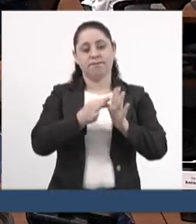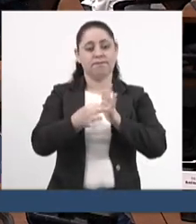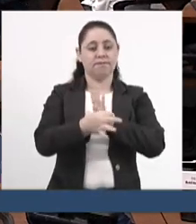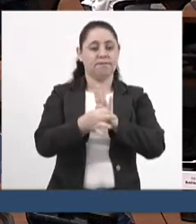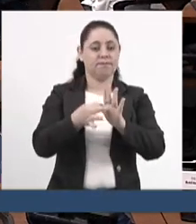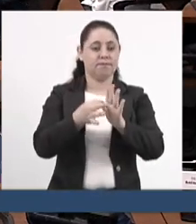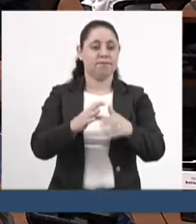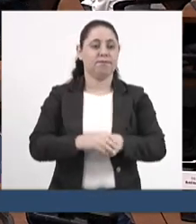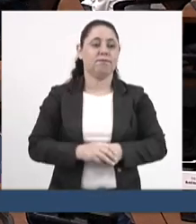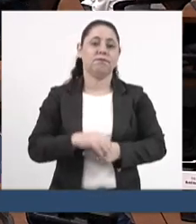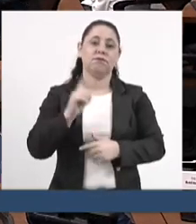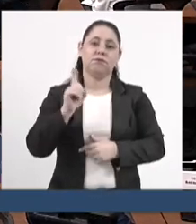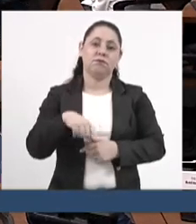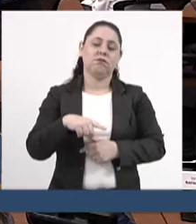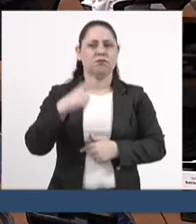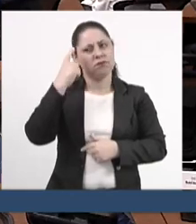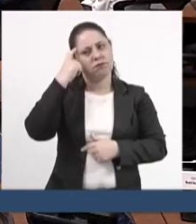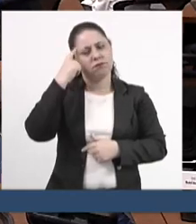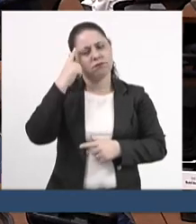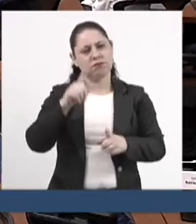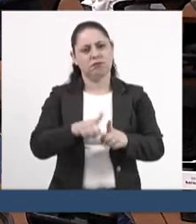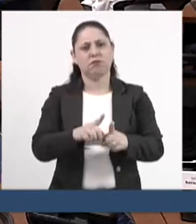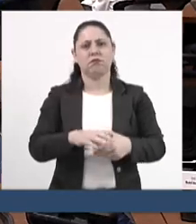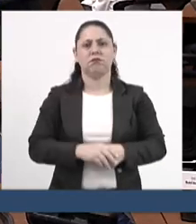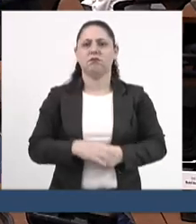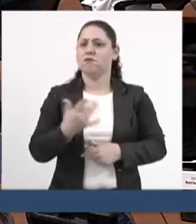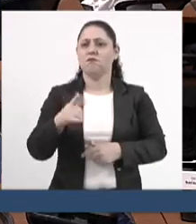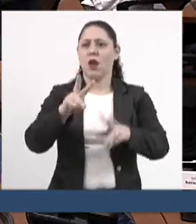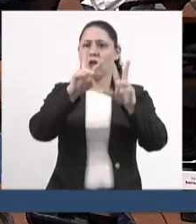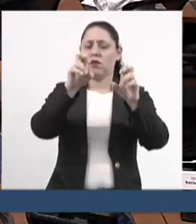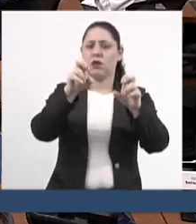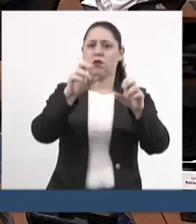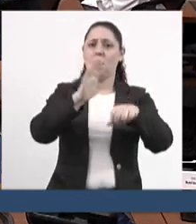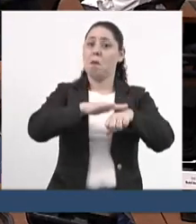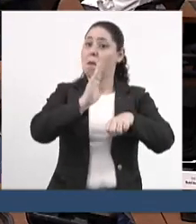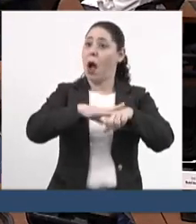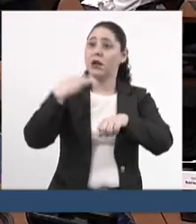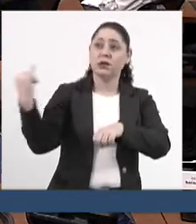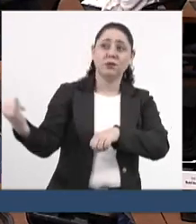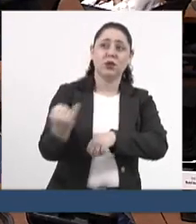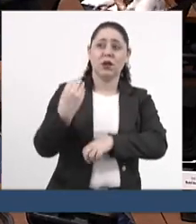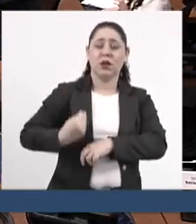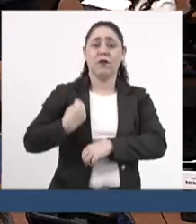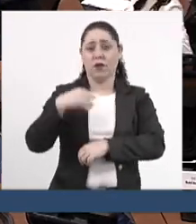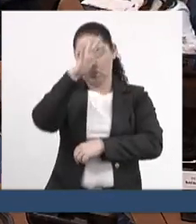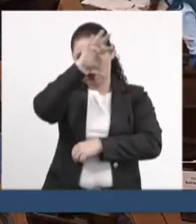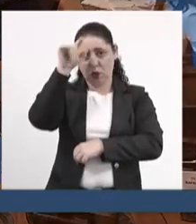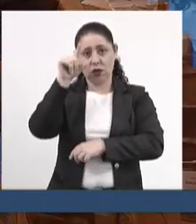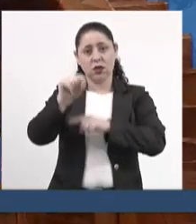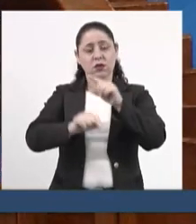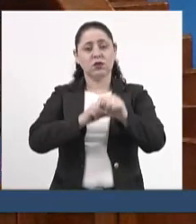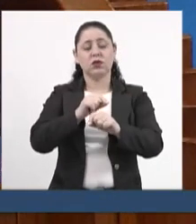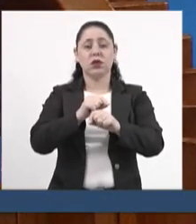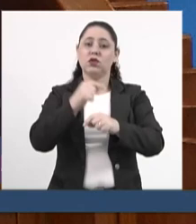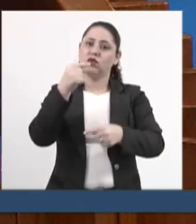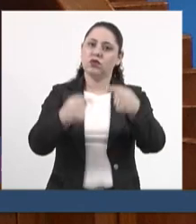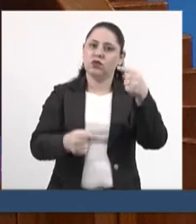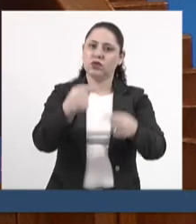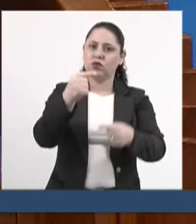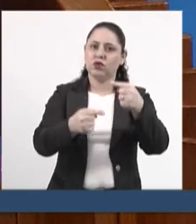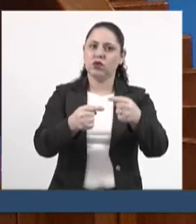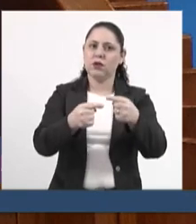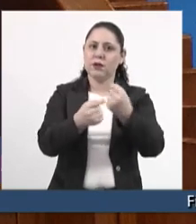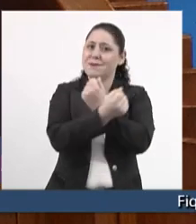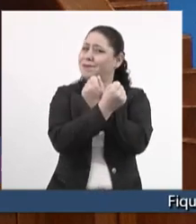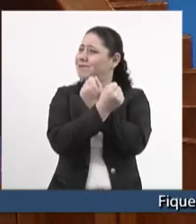de V. Exª. E é isso mesmo que eu penso. Não tem assunto mais importante hoje na vida do Mato Grosso do Sul do que discutir e